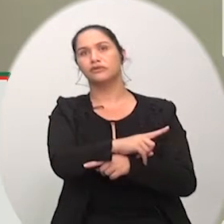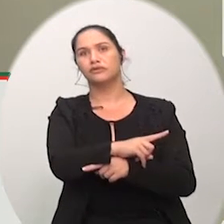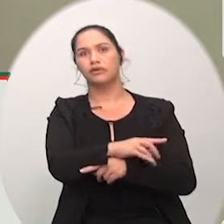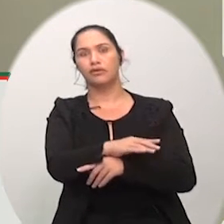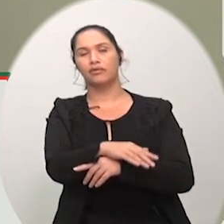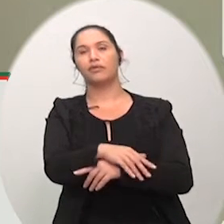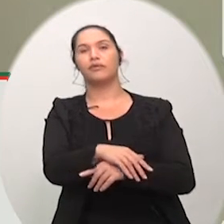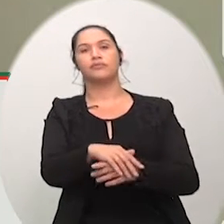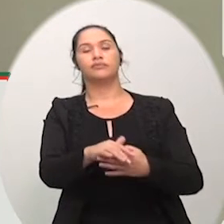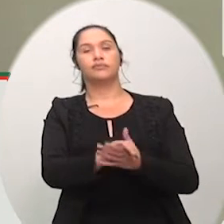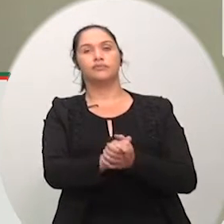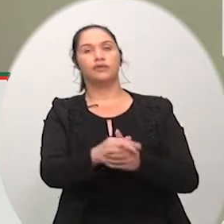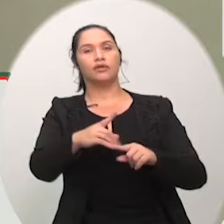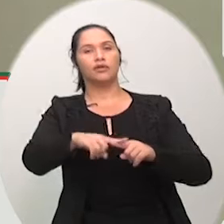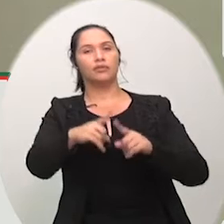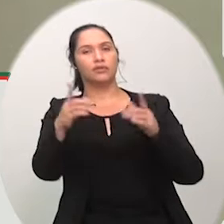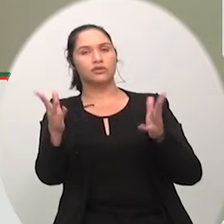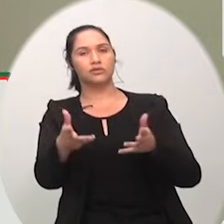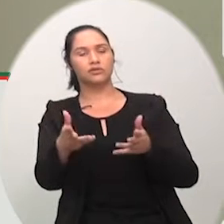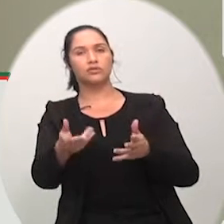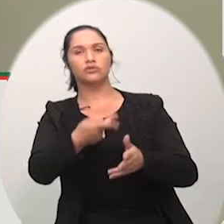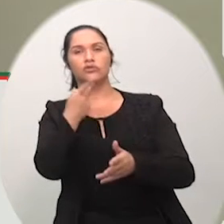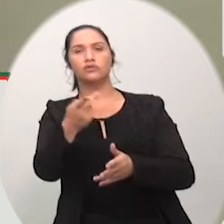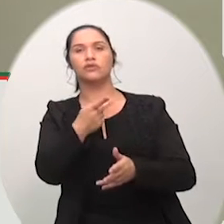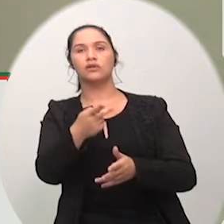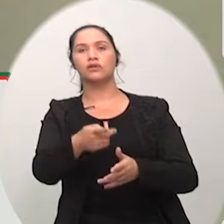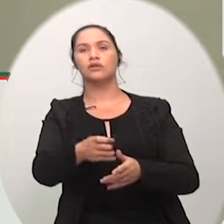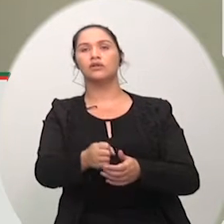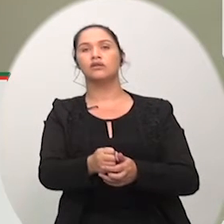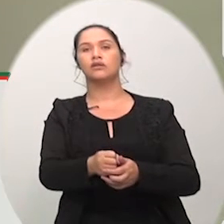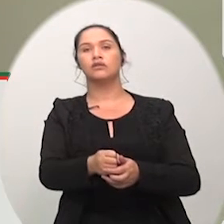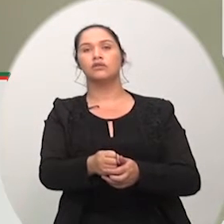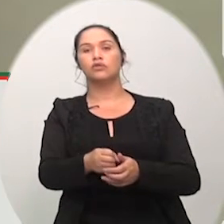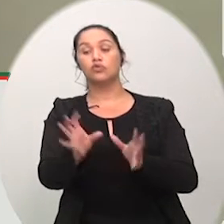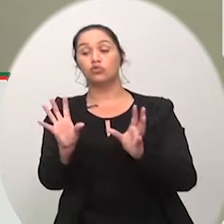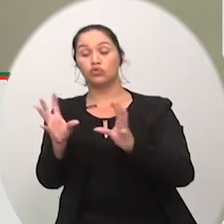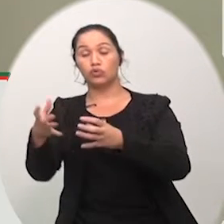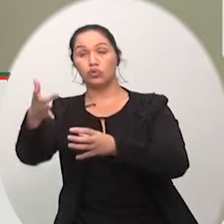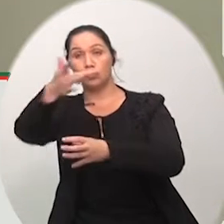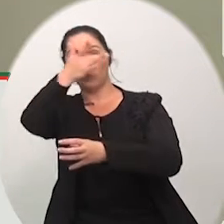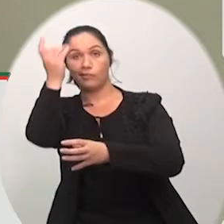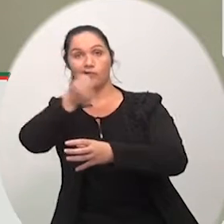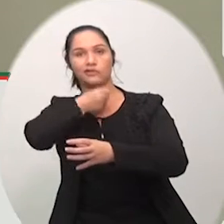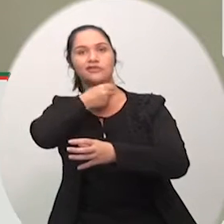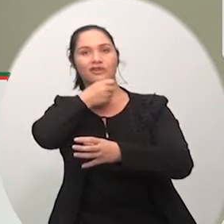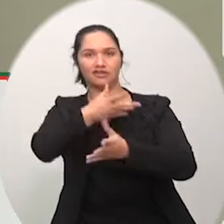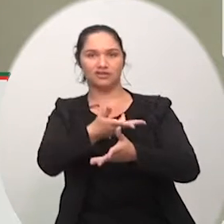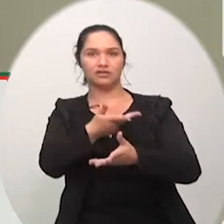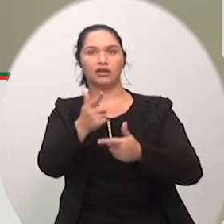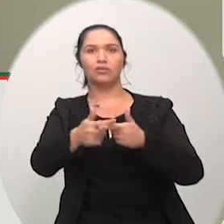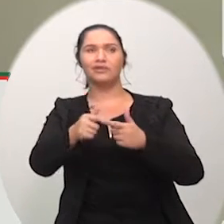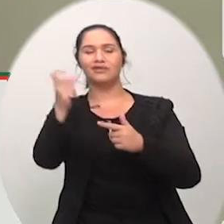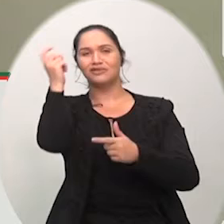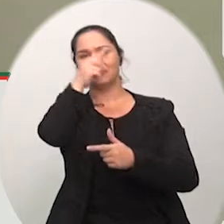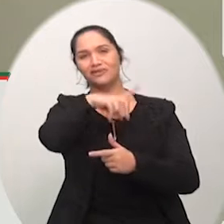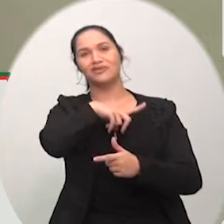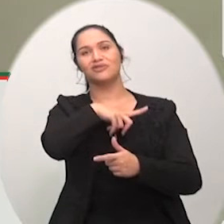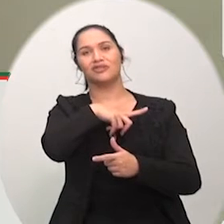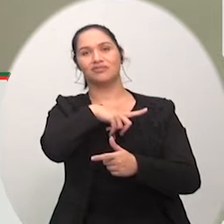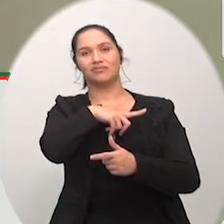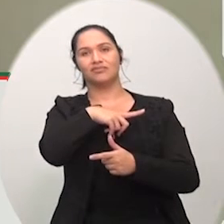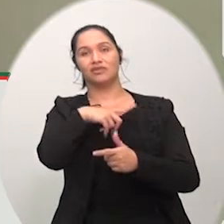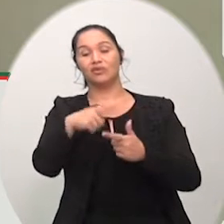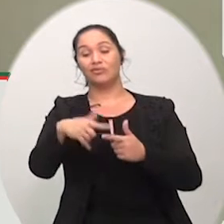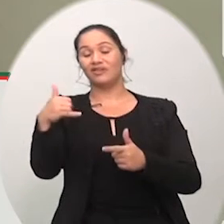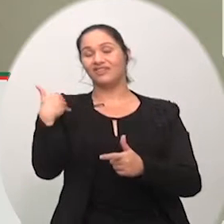presidente com relação aos idosos a grande dificuldade até por idade avançada de um idoso